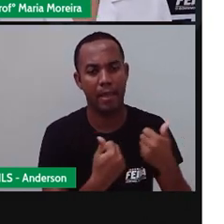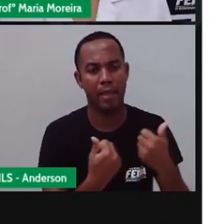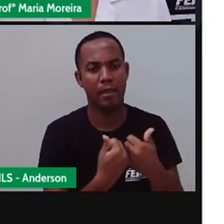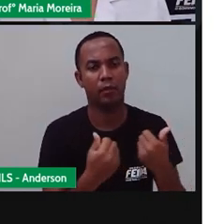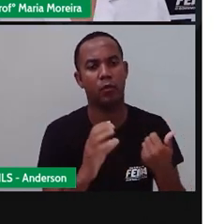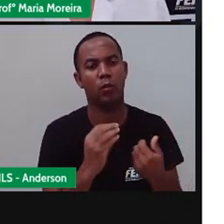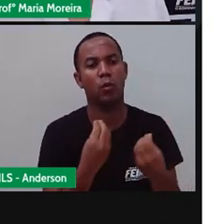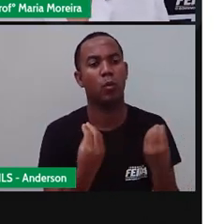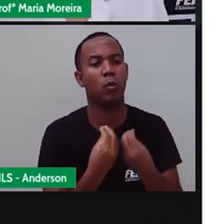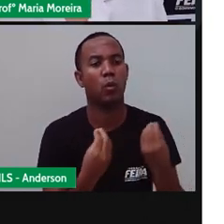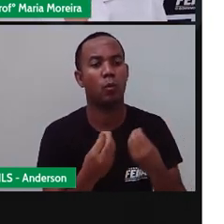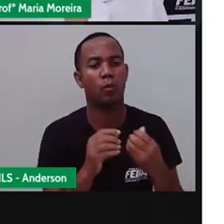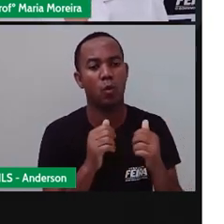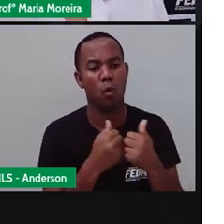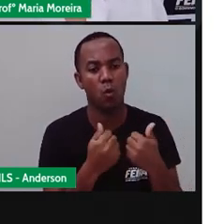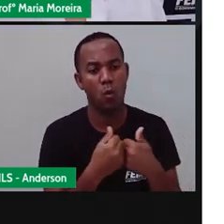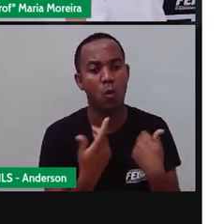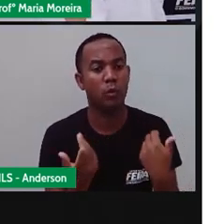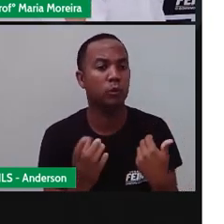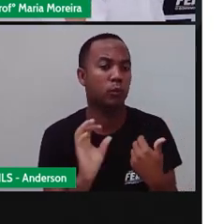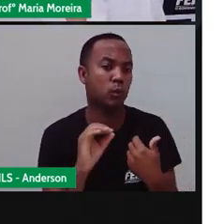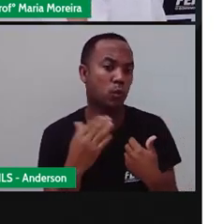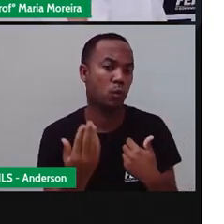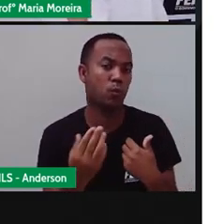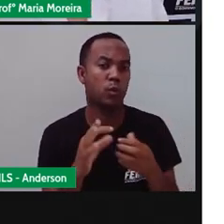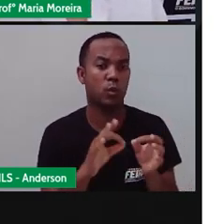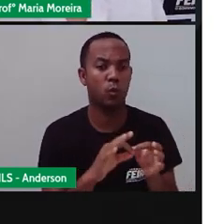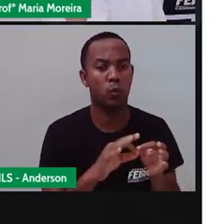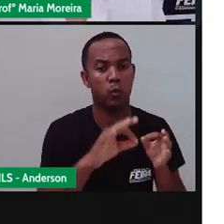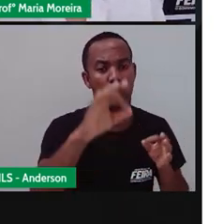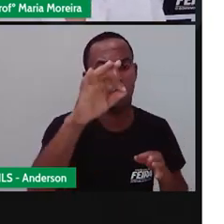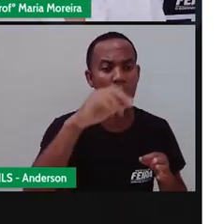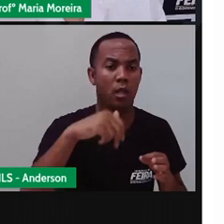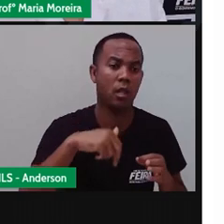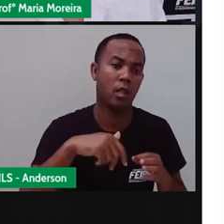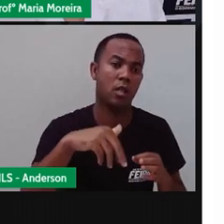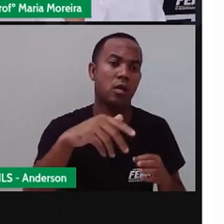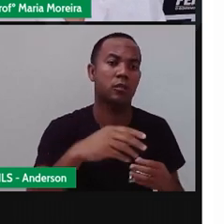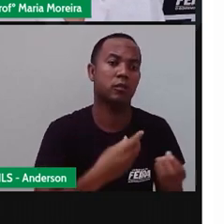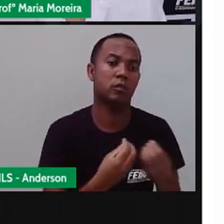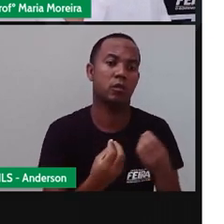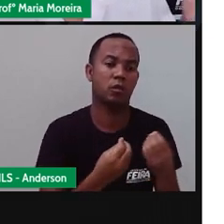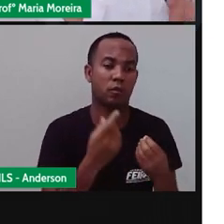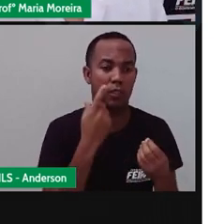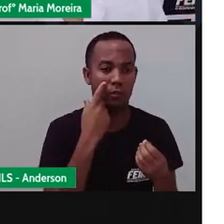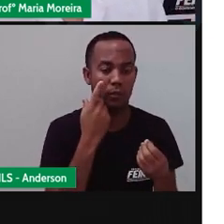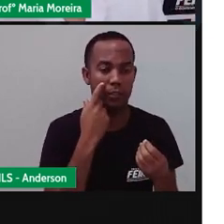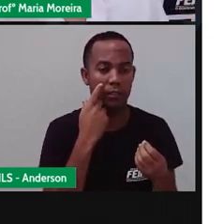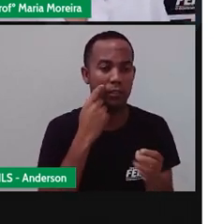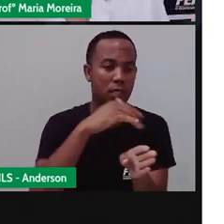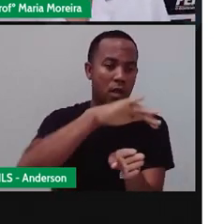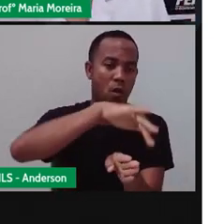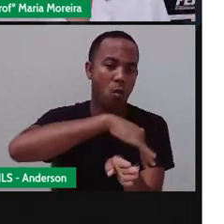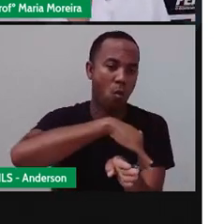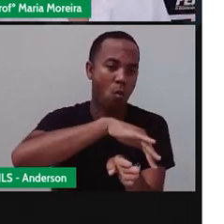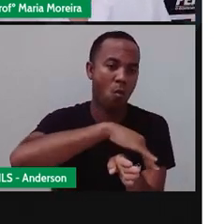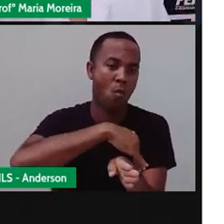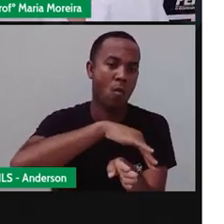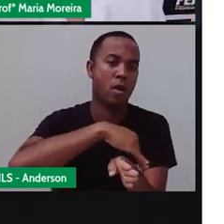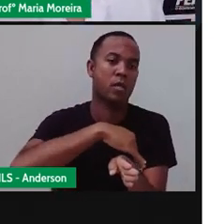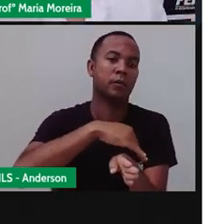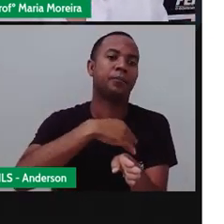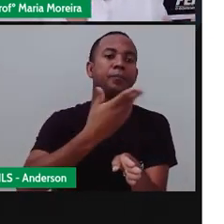transporte? É longe? Você consegue? Lembrando que você precisa colocar o quê? As ruas que estão no caminho,